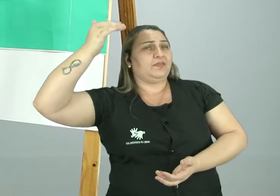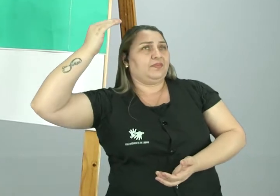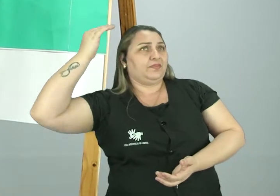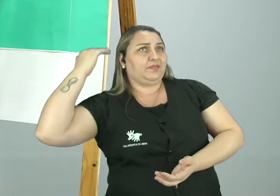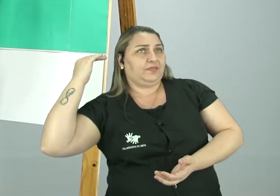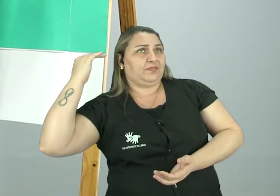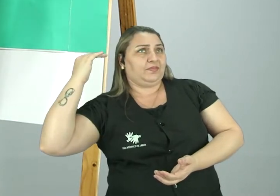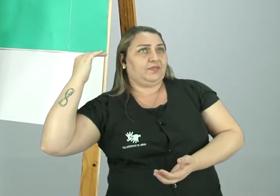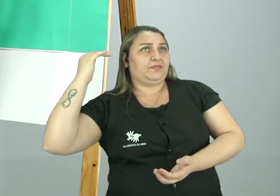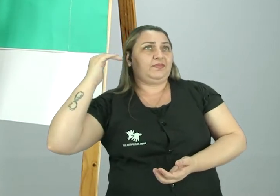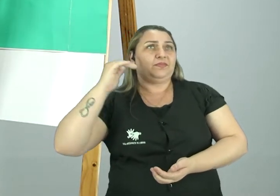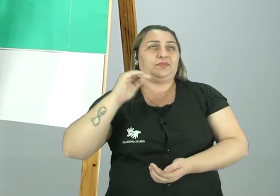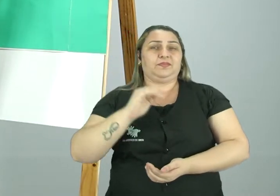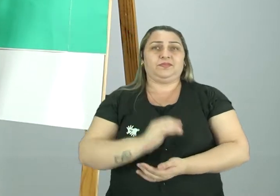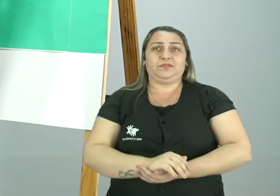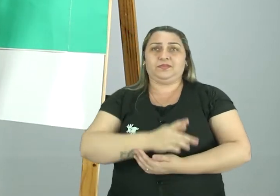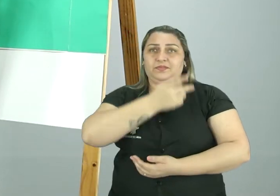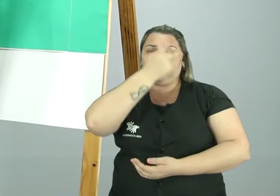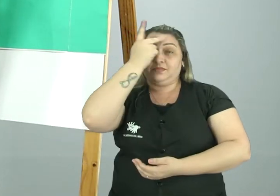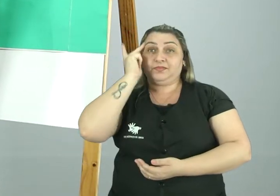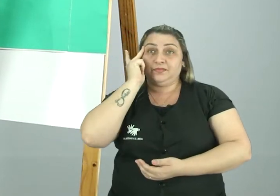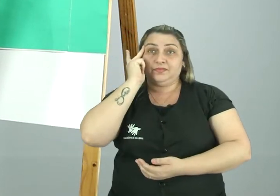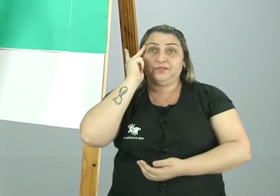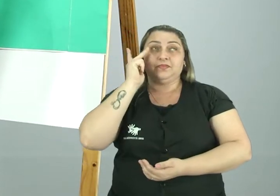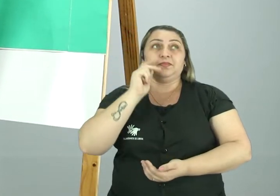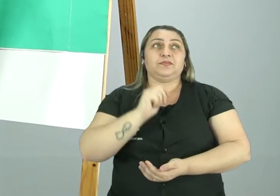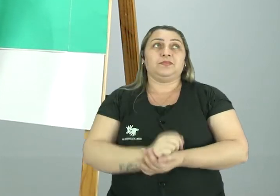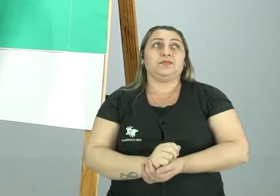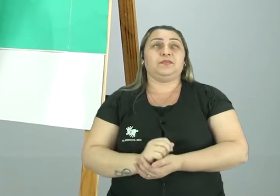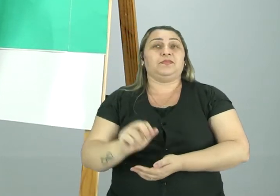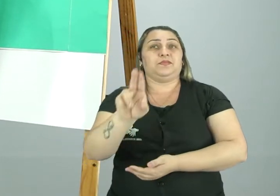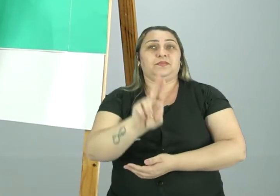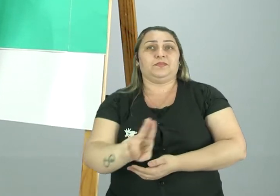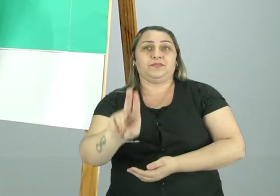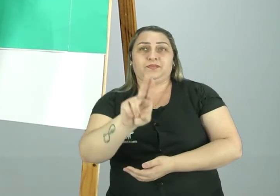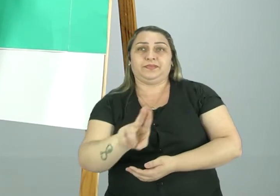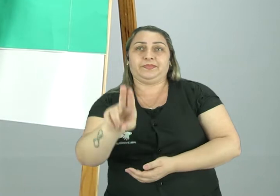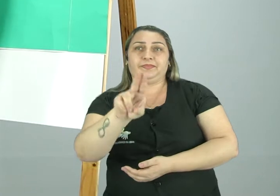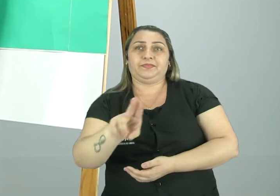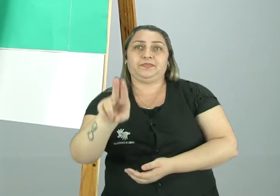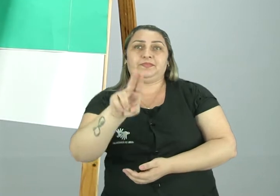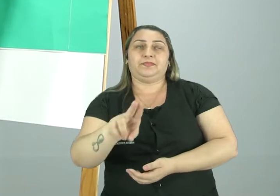Antigamente, as pessoas utilizavam